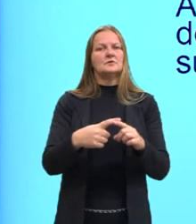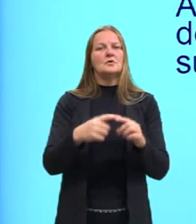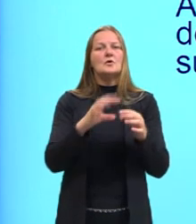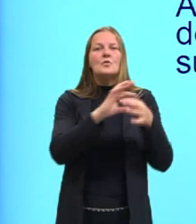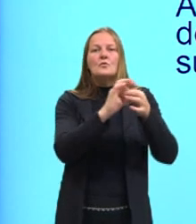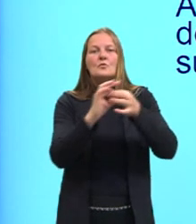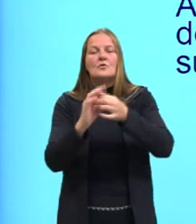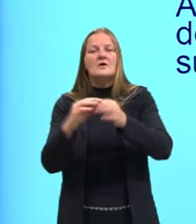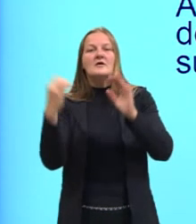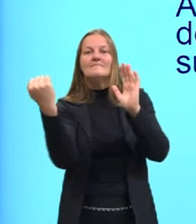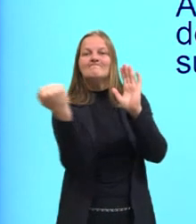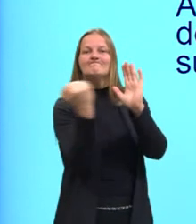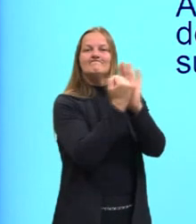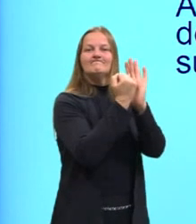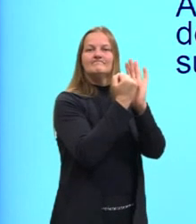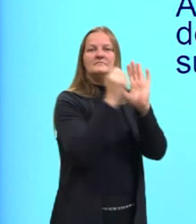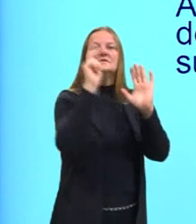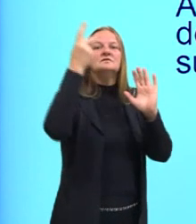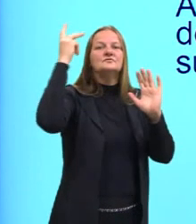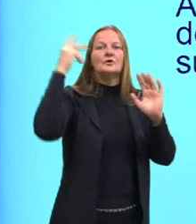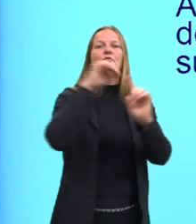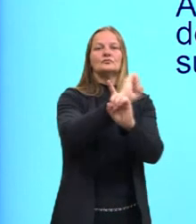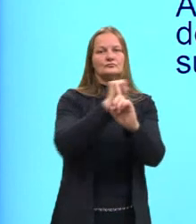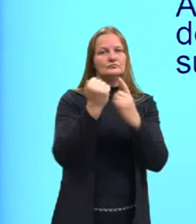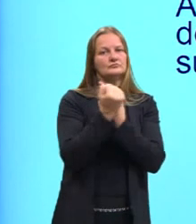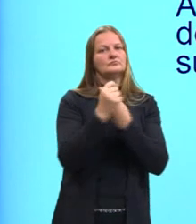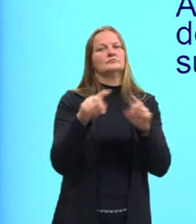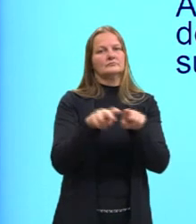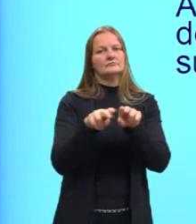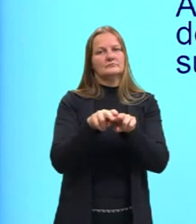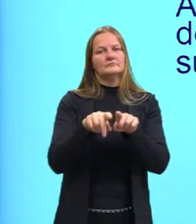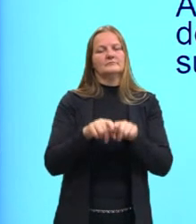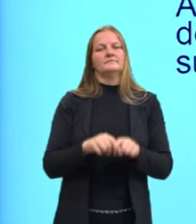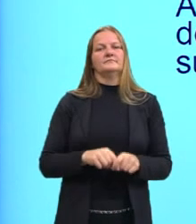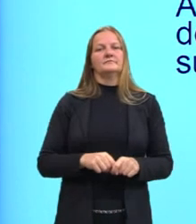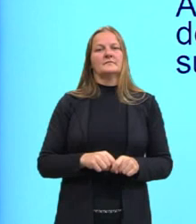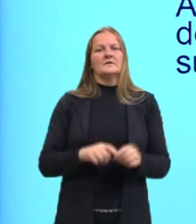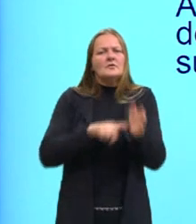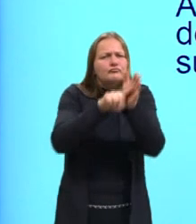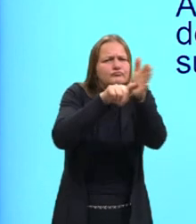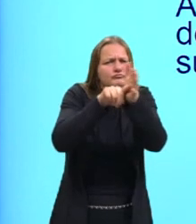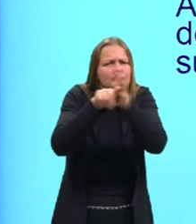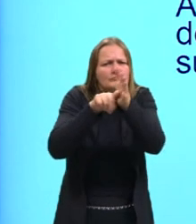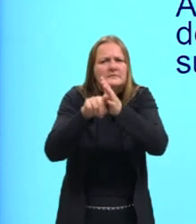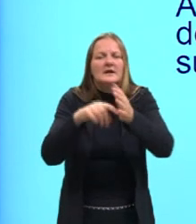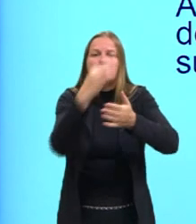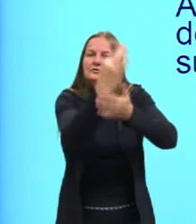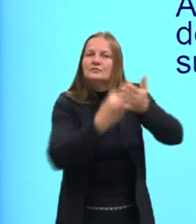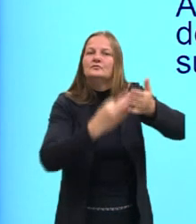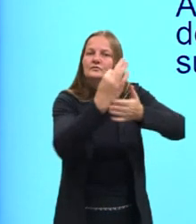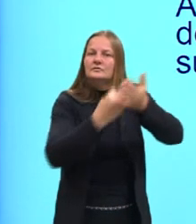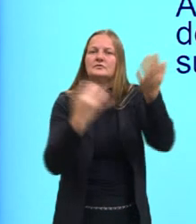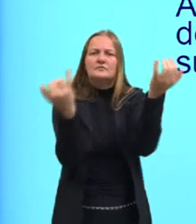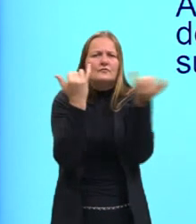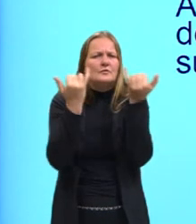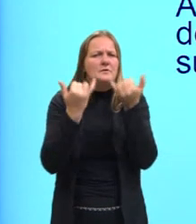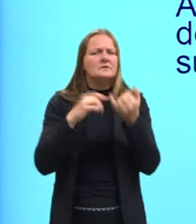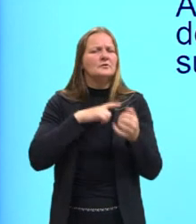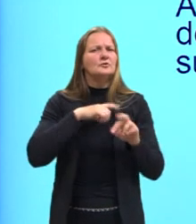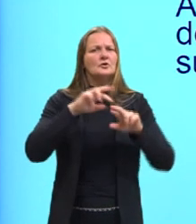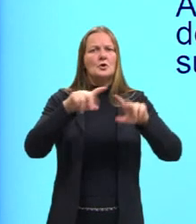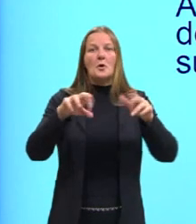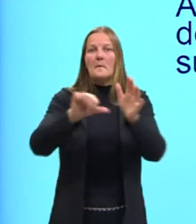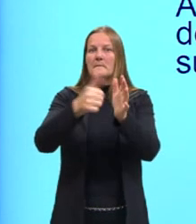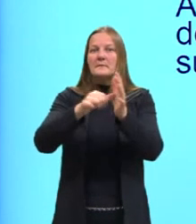um registro histórico e social. Dessa forma, a análise dos textos da literatura de informação demonstra os